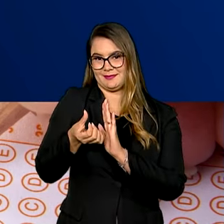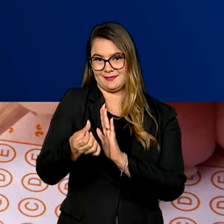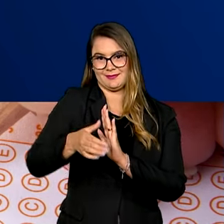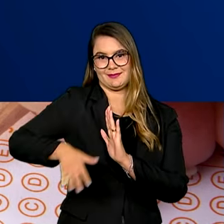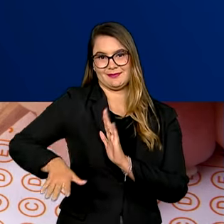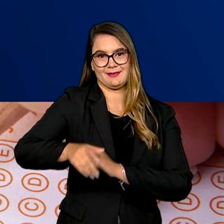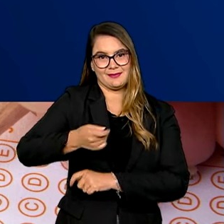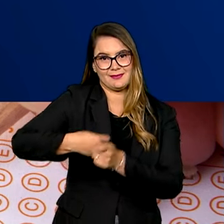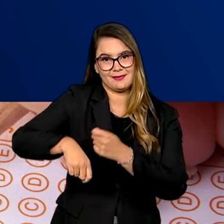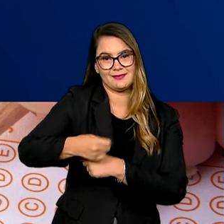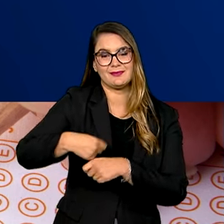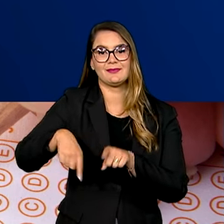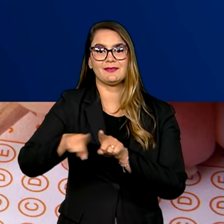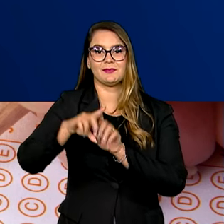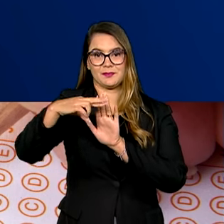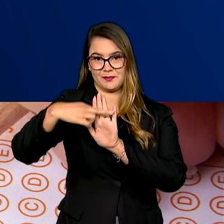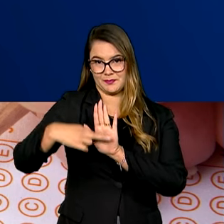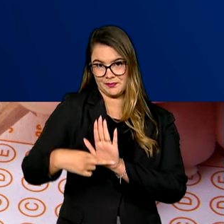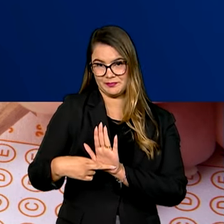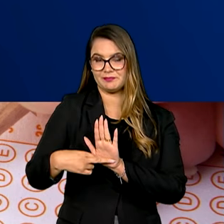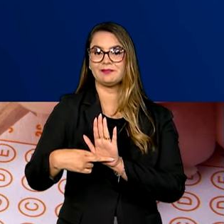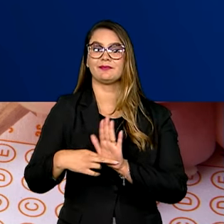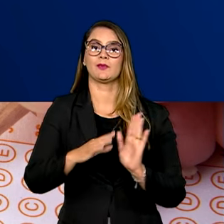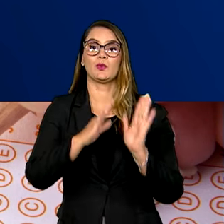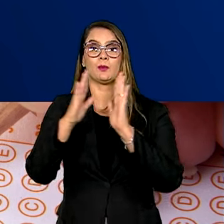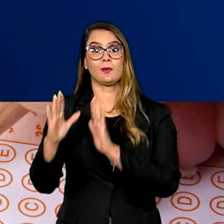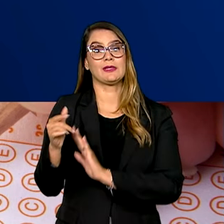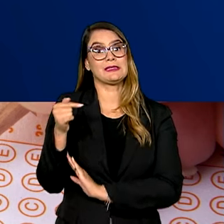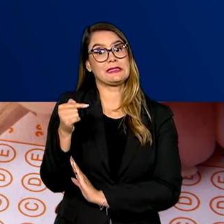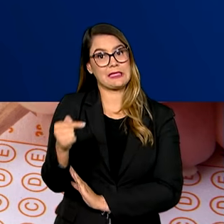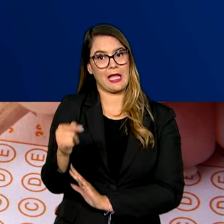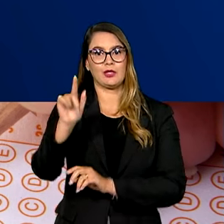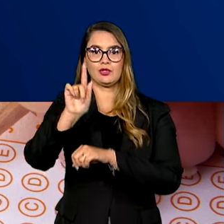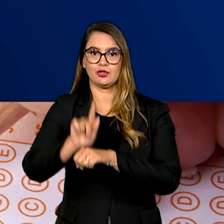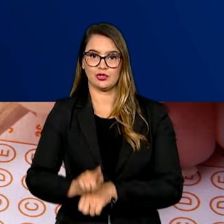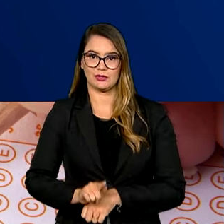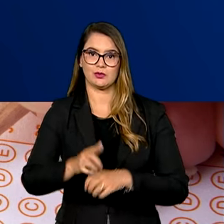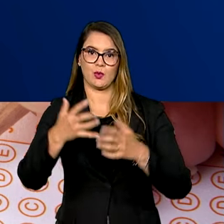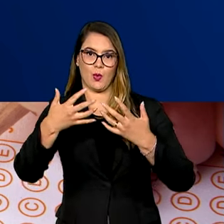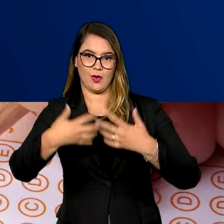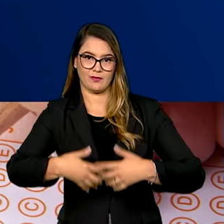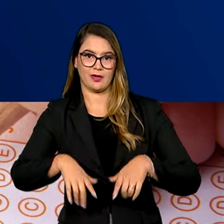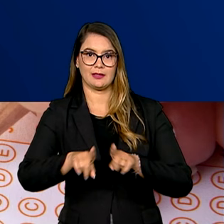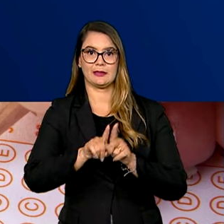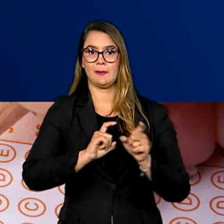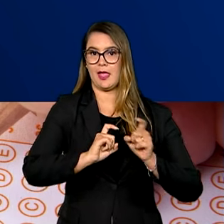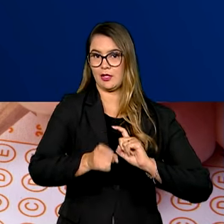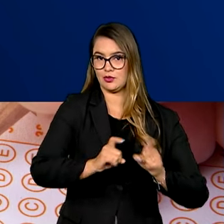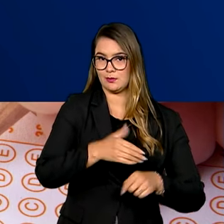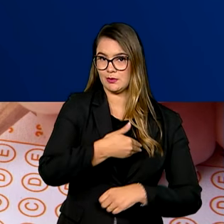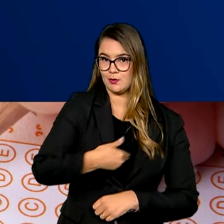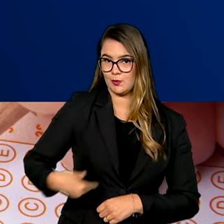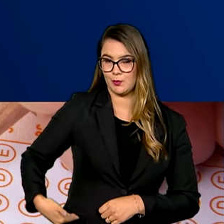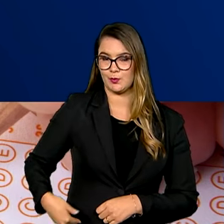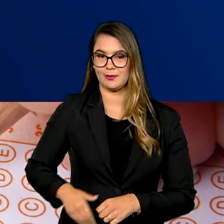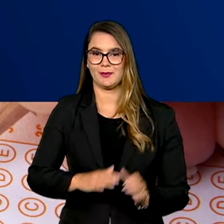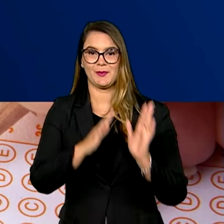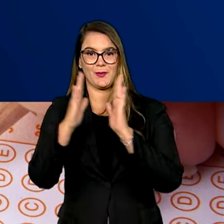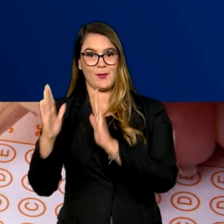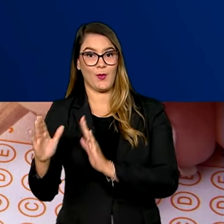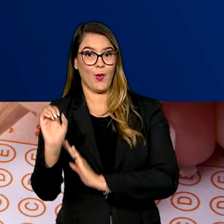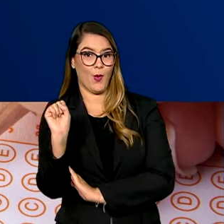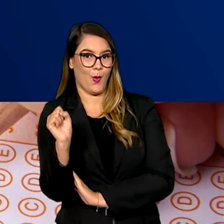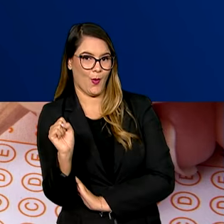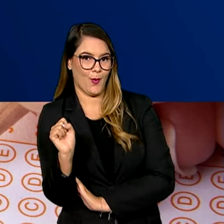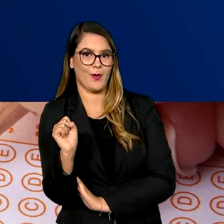setores econômicos e regulação. Bloco 7, gestão governamental e administração pública. E o bloco